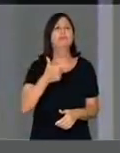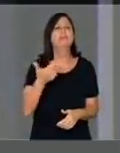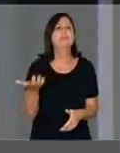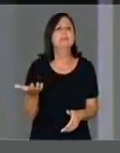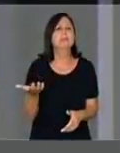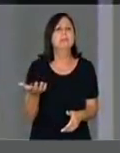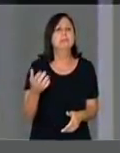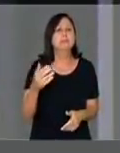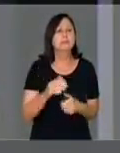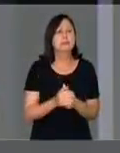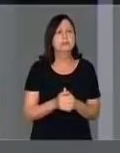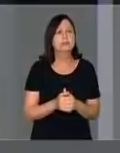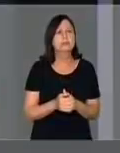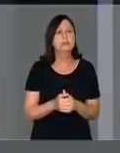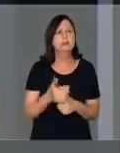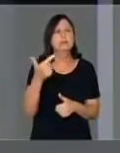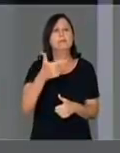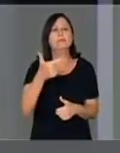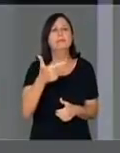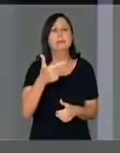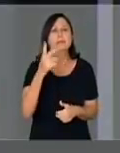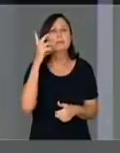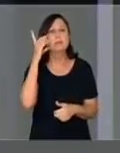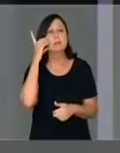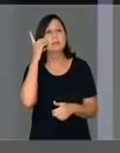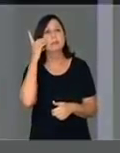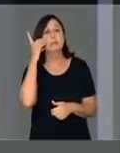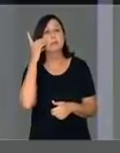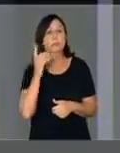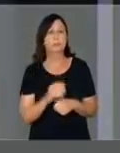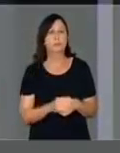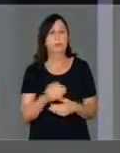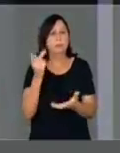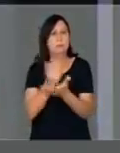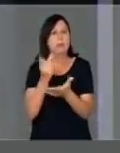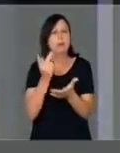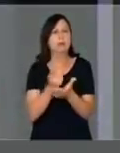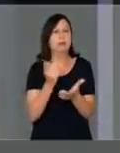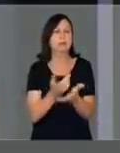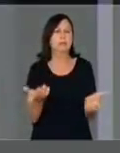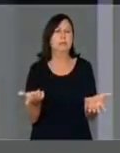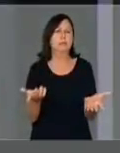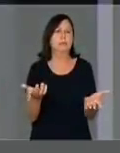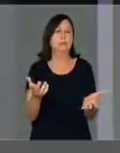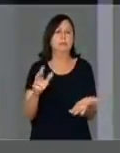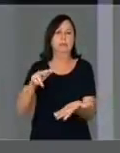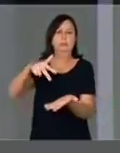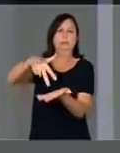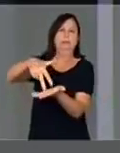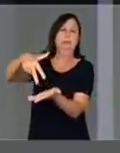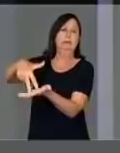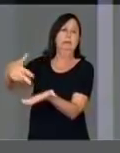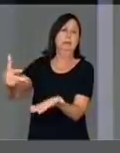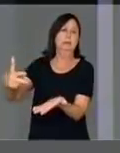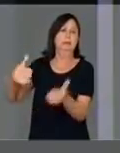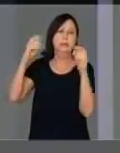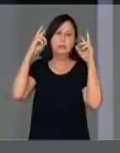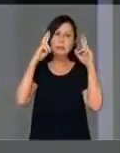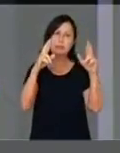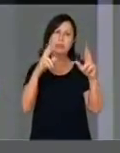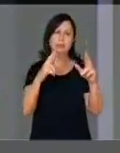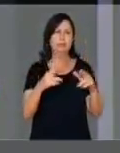Ele era vice de Dilma. Estava com vocês no mesmo palante. Como é que pode ligar Bolsonaro a isso? Tem que respeitar.